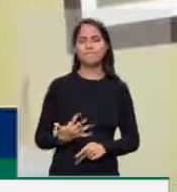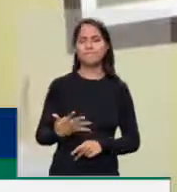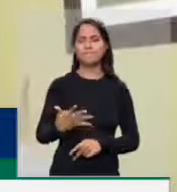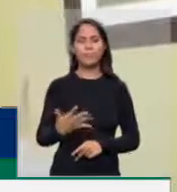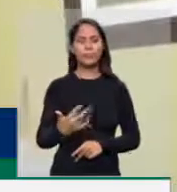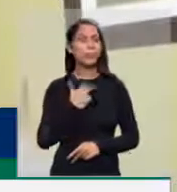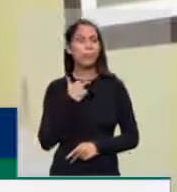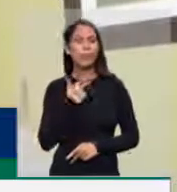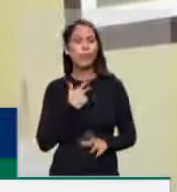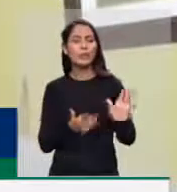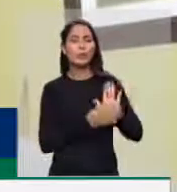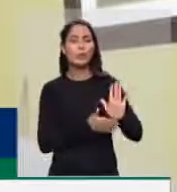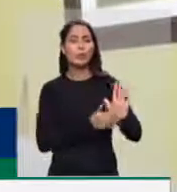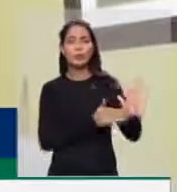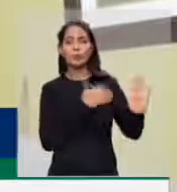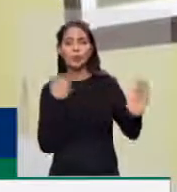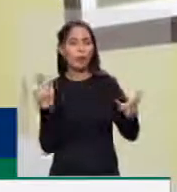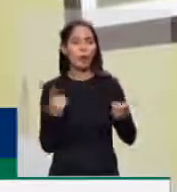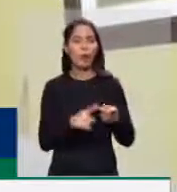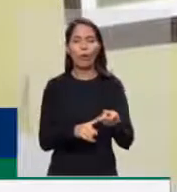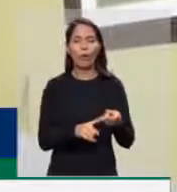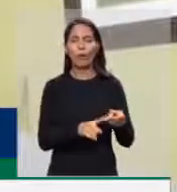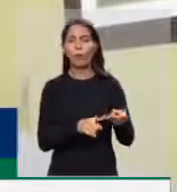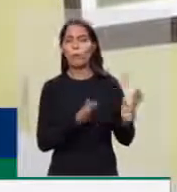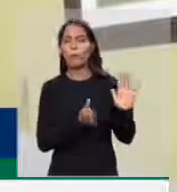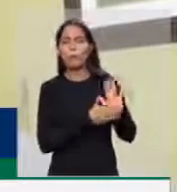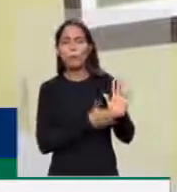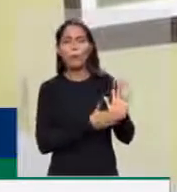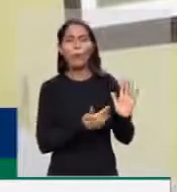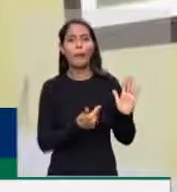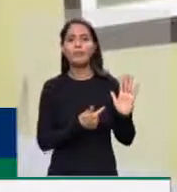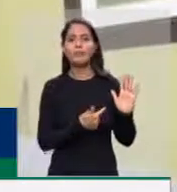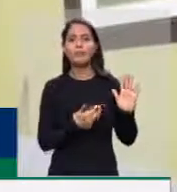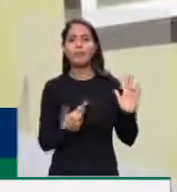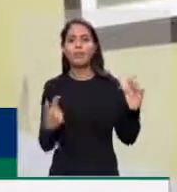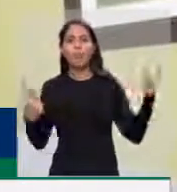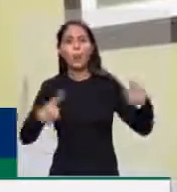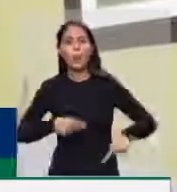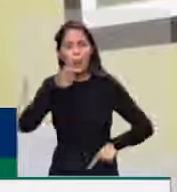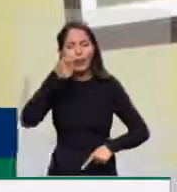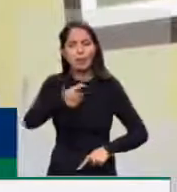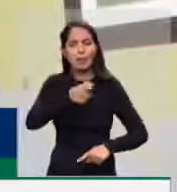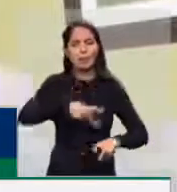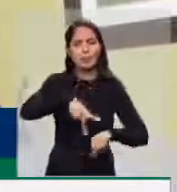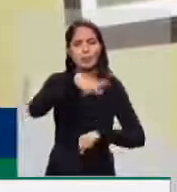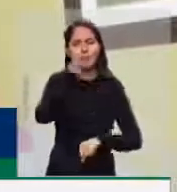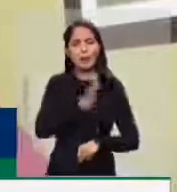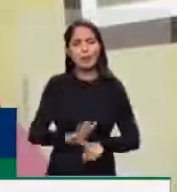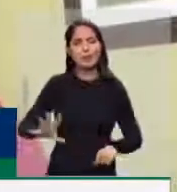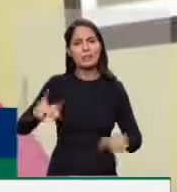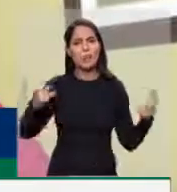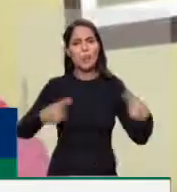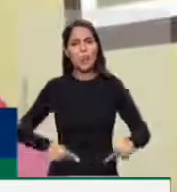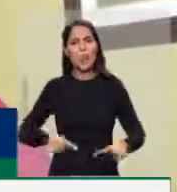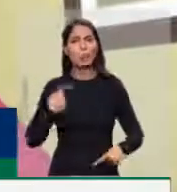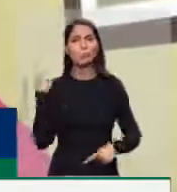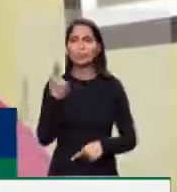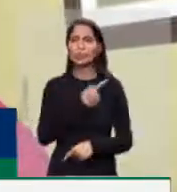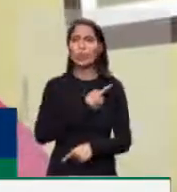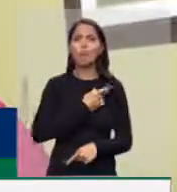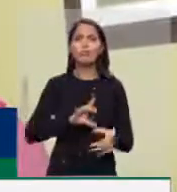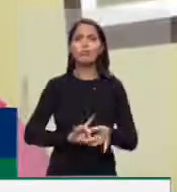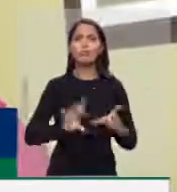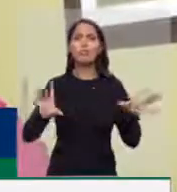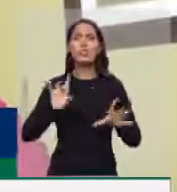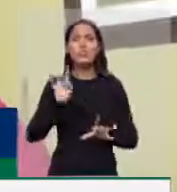mortes, essa pauta que vai contra os interesses nacionais e contra a nossa soberania, que só